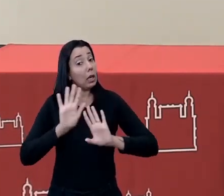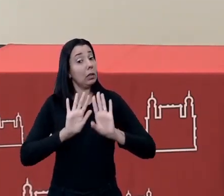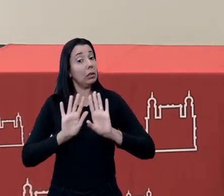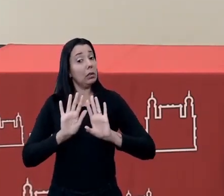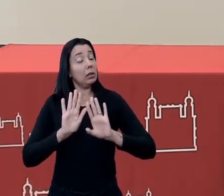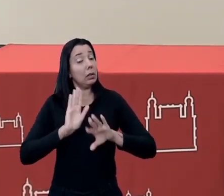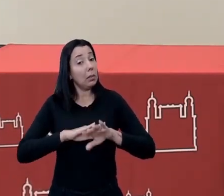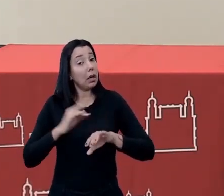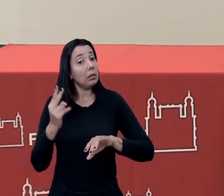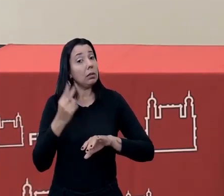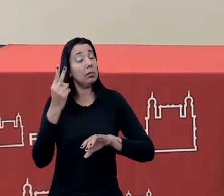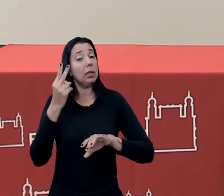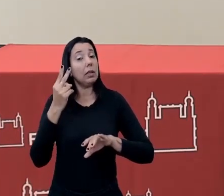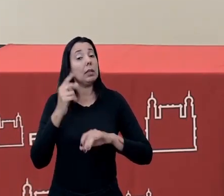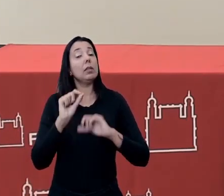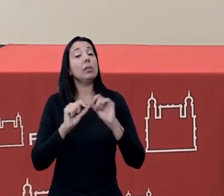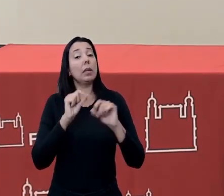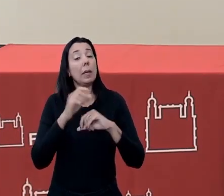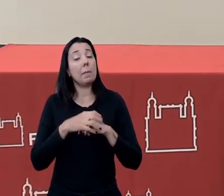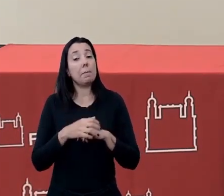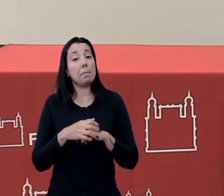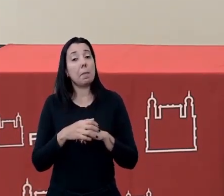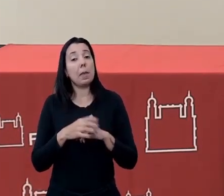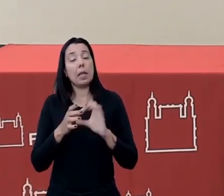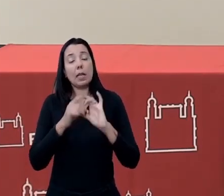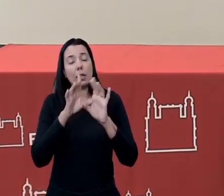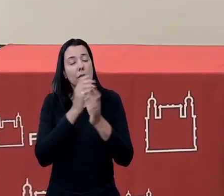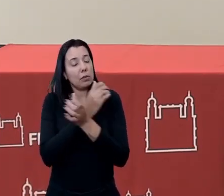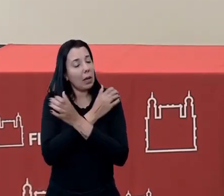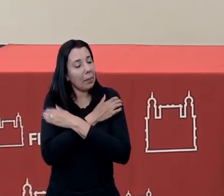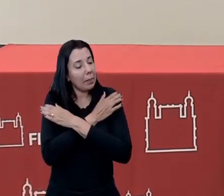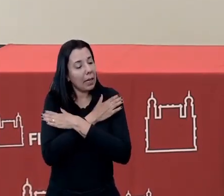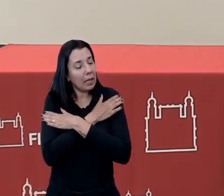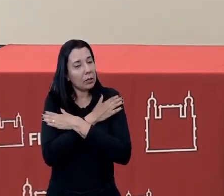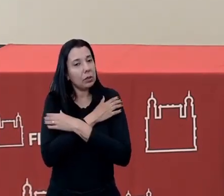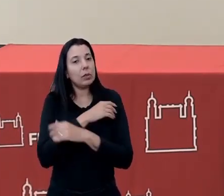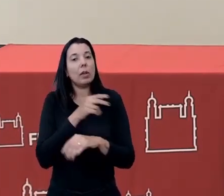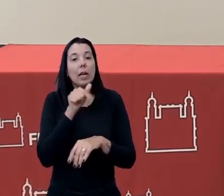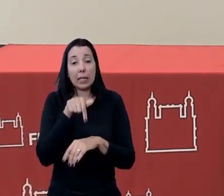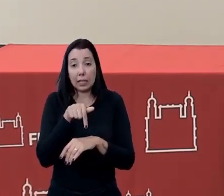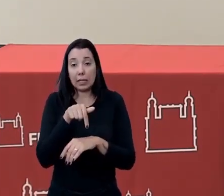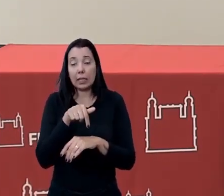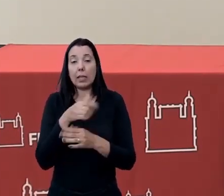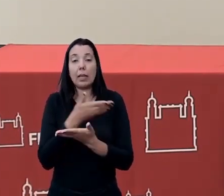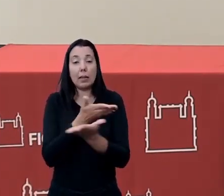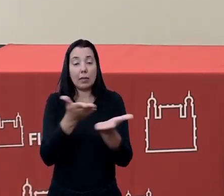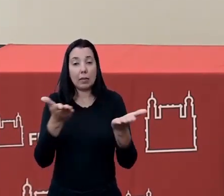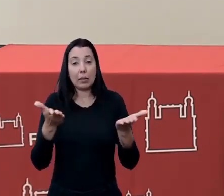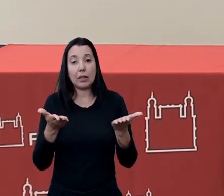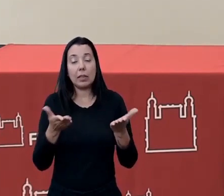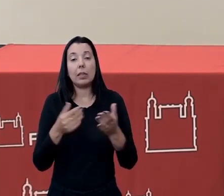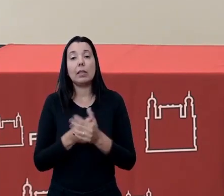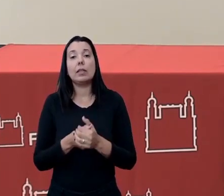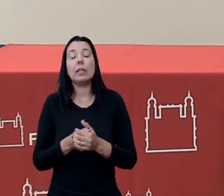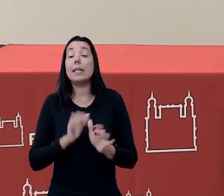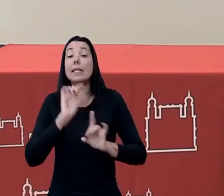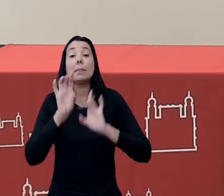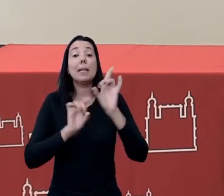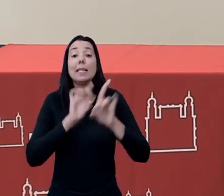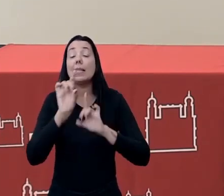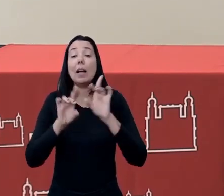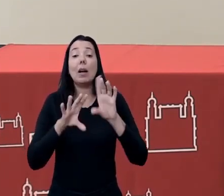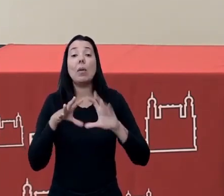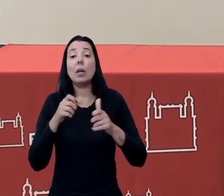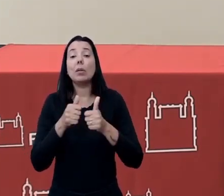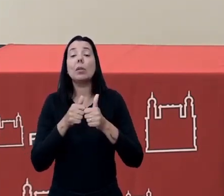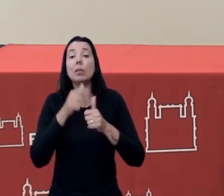mais uma vez eu reitero assim deixo o meu abraço aqui virtual a todos vocês e um especial a